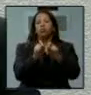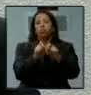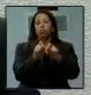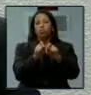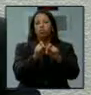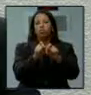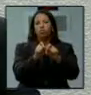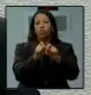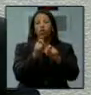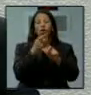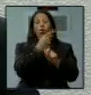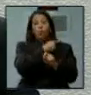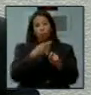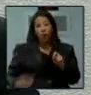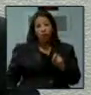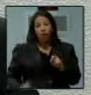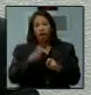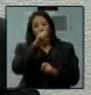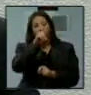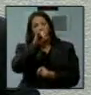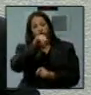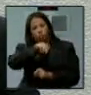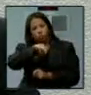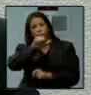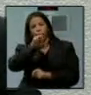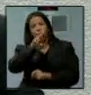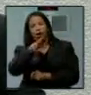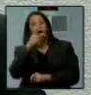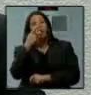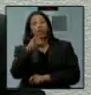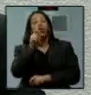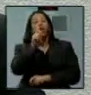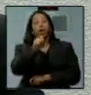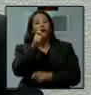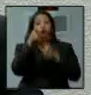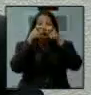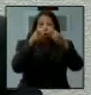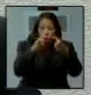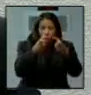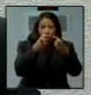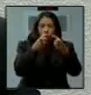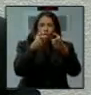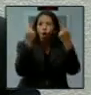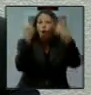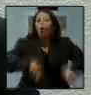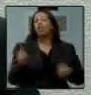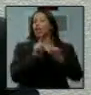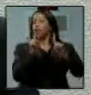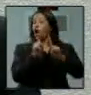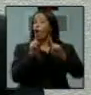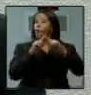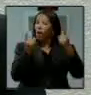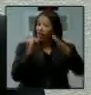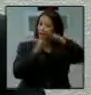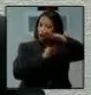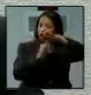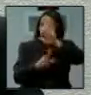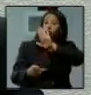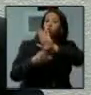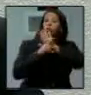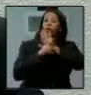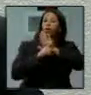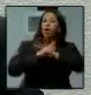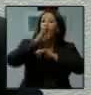presidente Vilmar Tomedi, que nada se opõe ao lucro, mas que se a instituição consegue